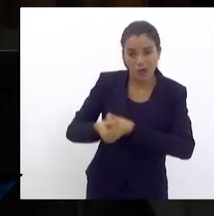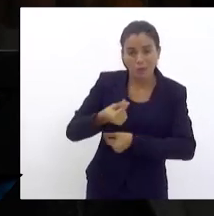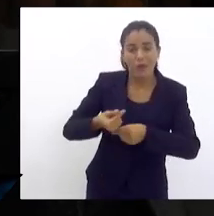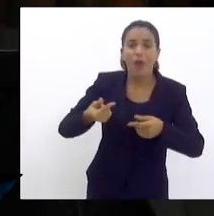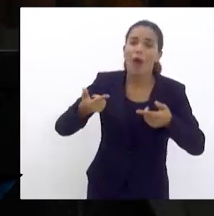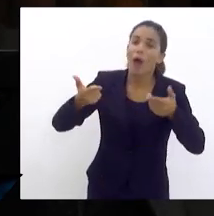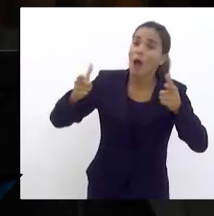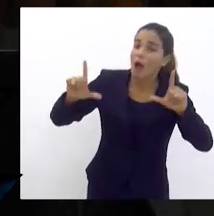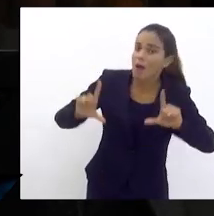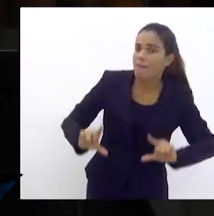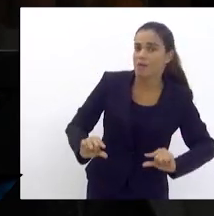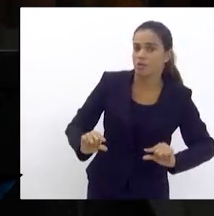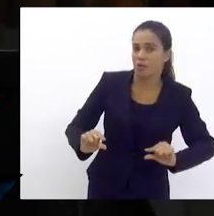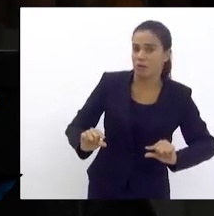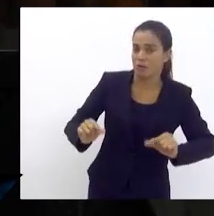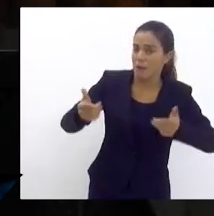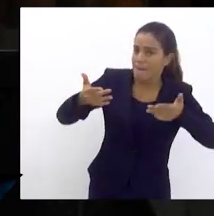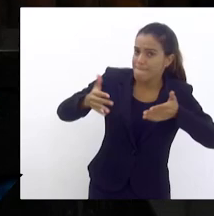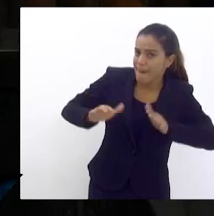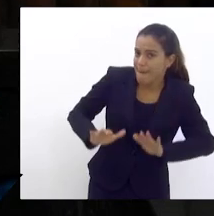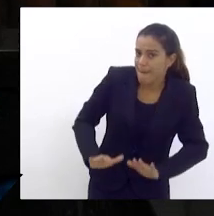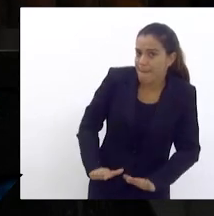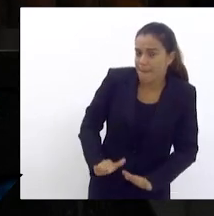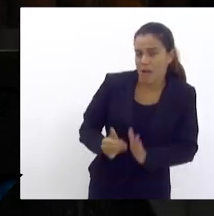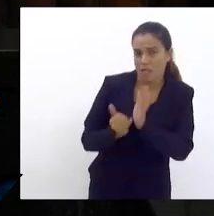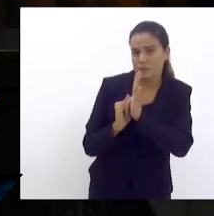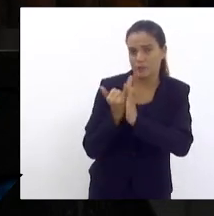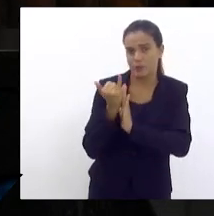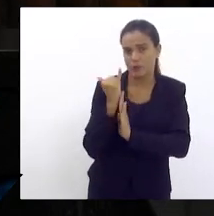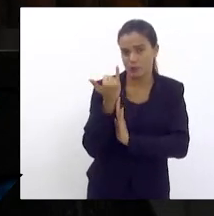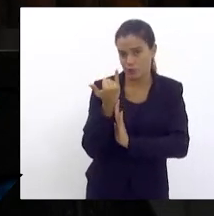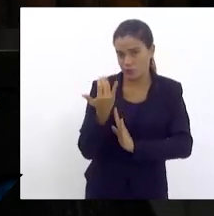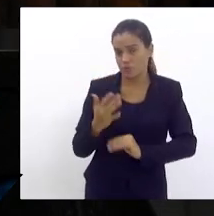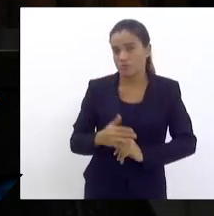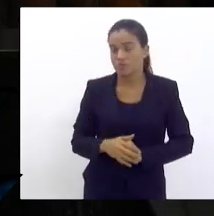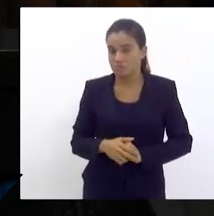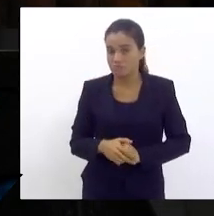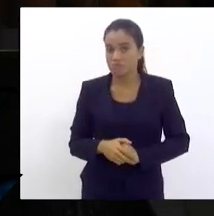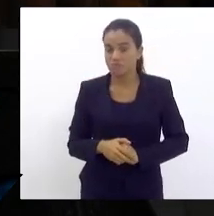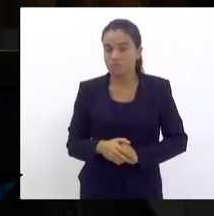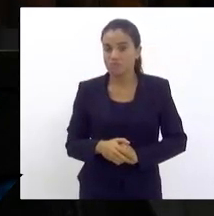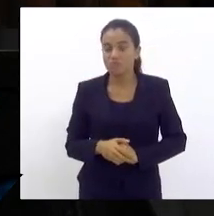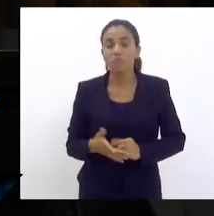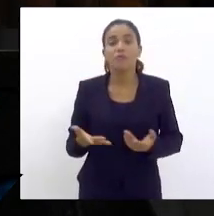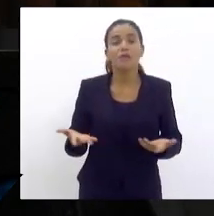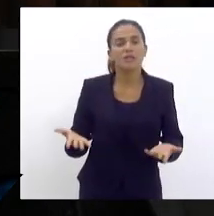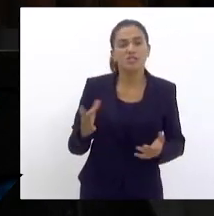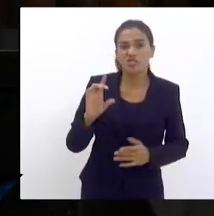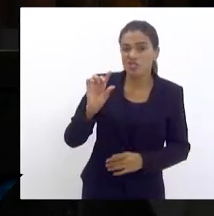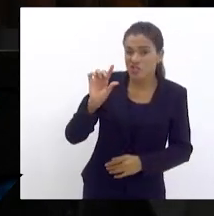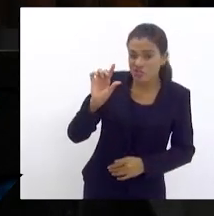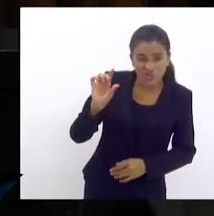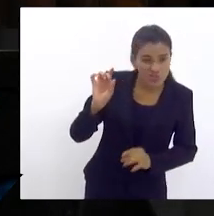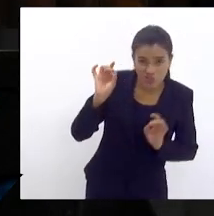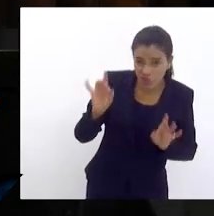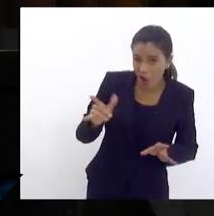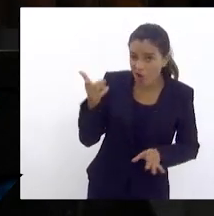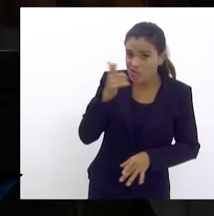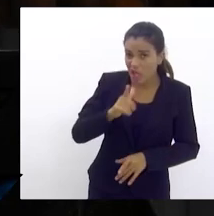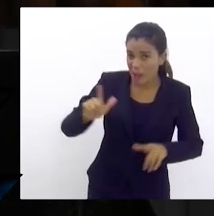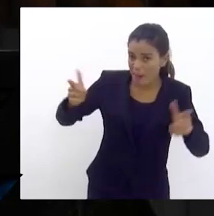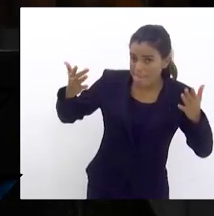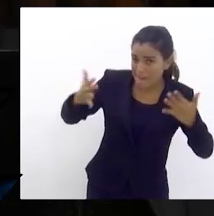esses juros que cobra das unidades federadas. E só vai baixar se for